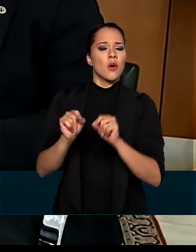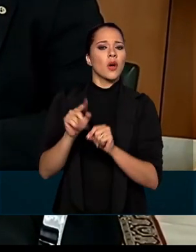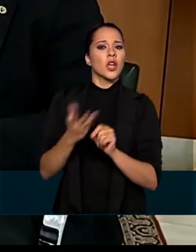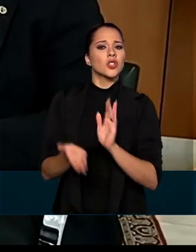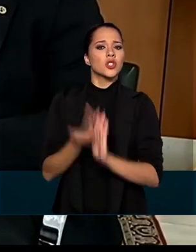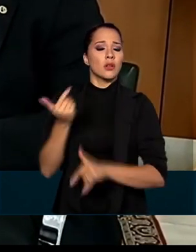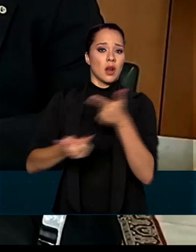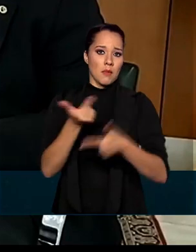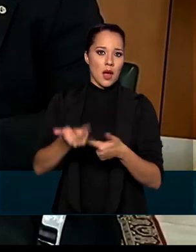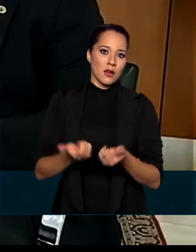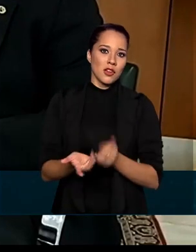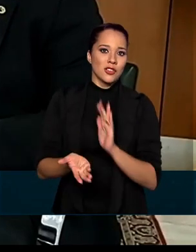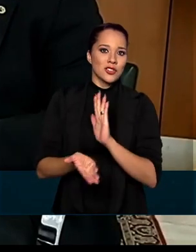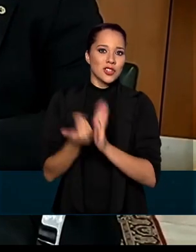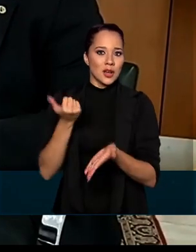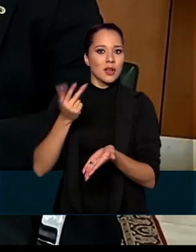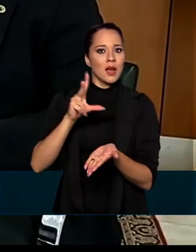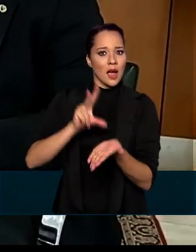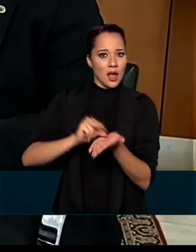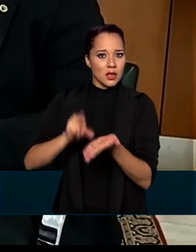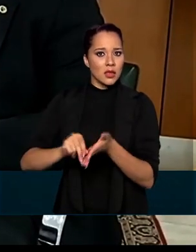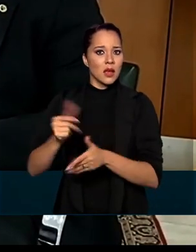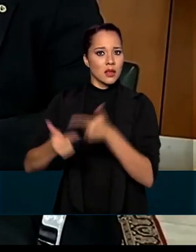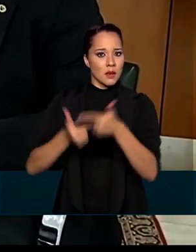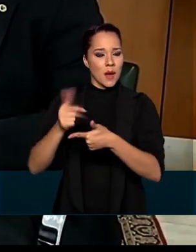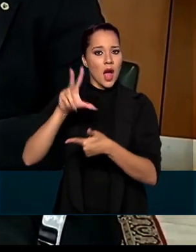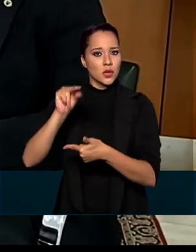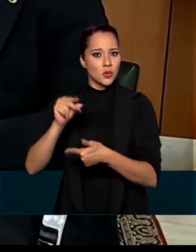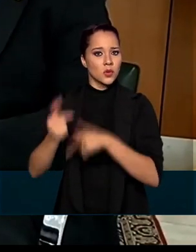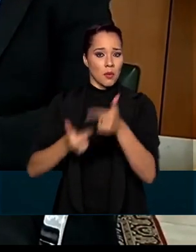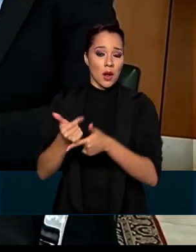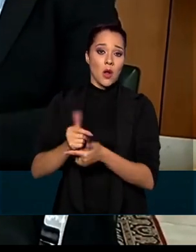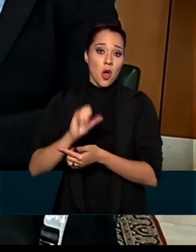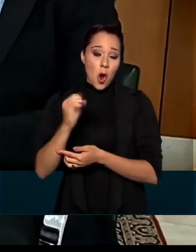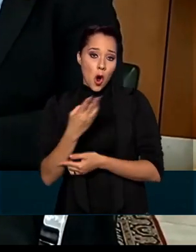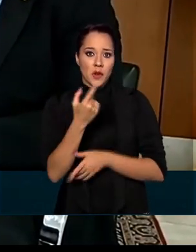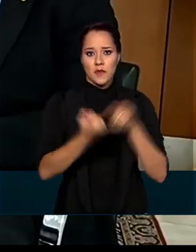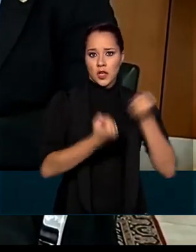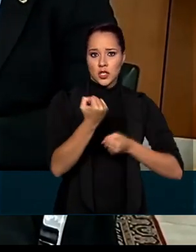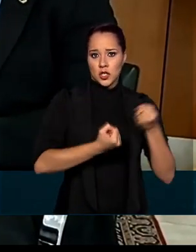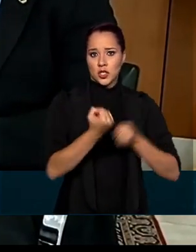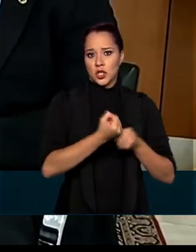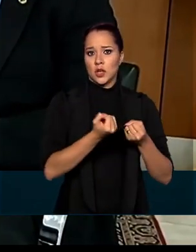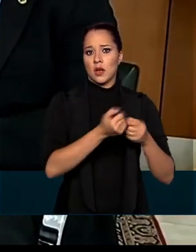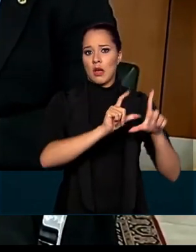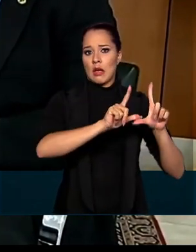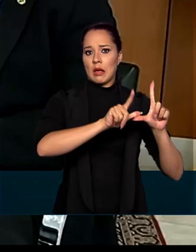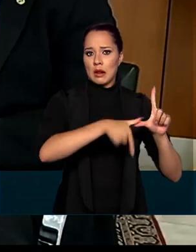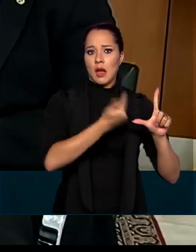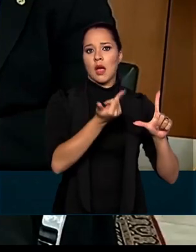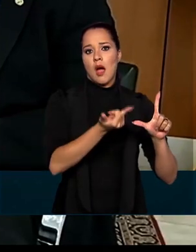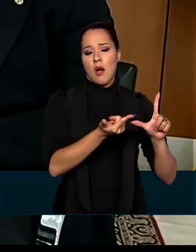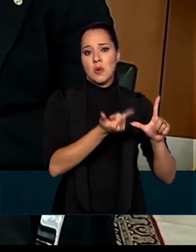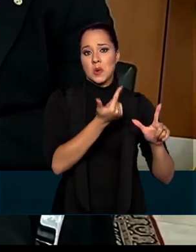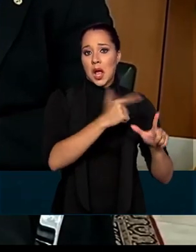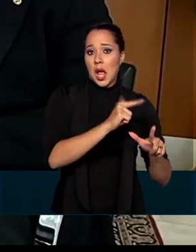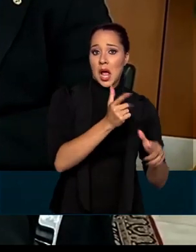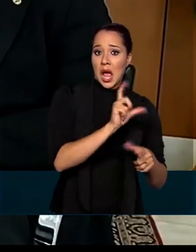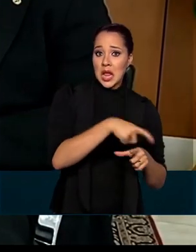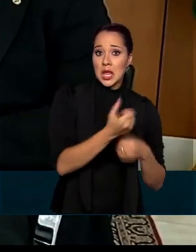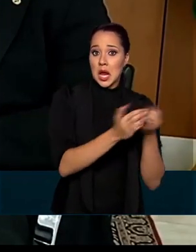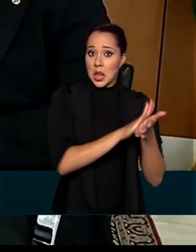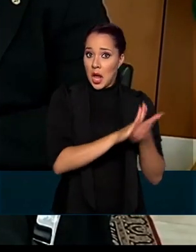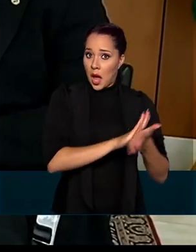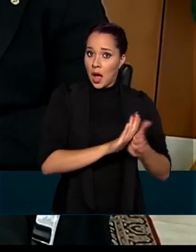ganha-pão dele. Tirou a carteira de trabalho, presidente. Tirou a carteira de trabalho dele e ele ou vai dirigir de forma irregular, estaria